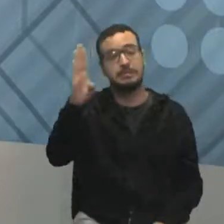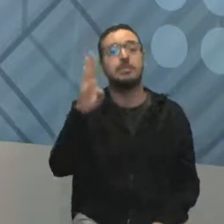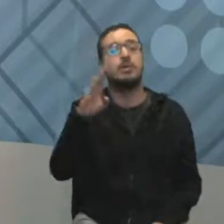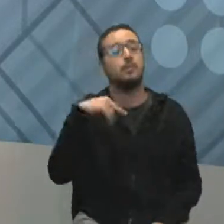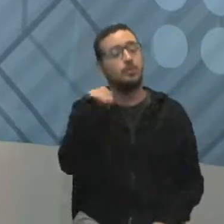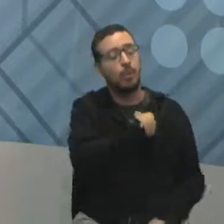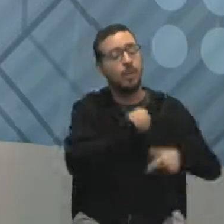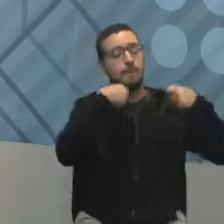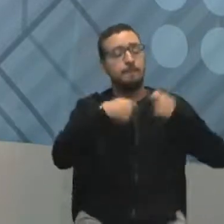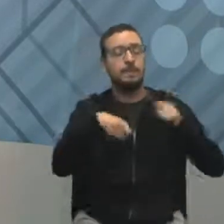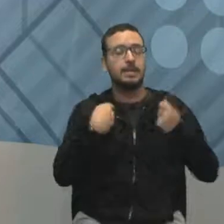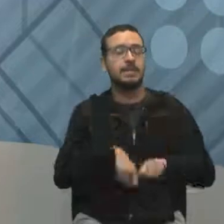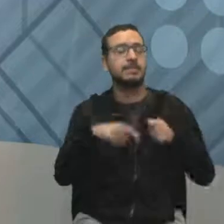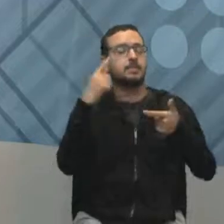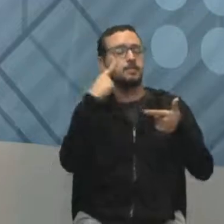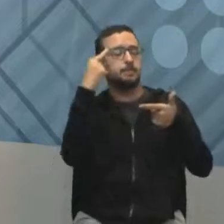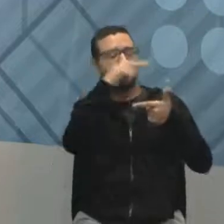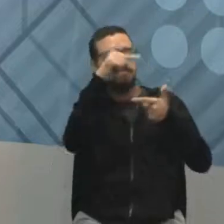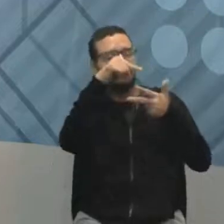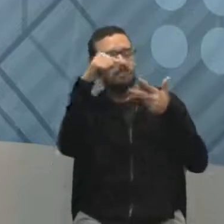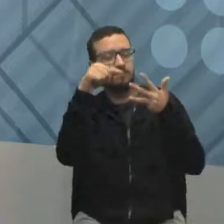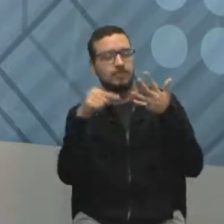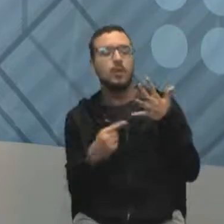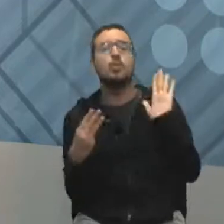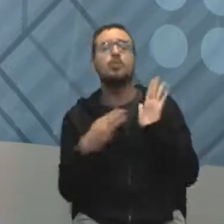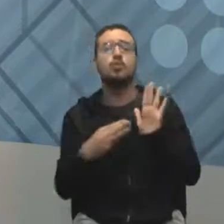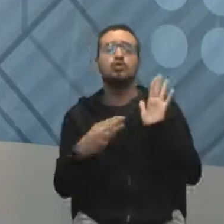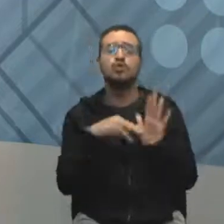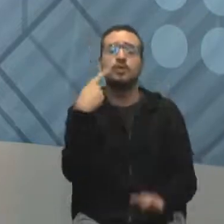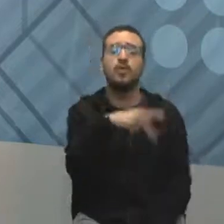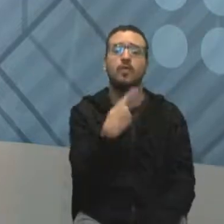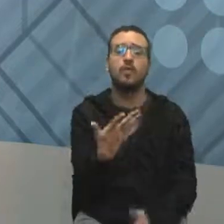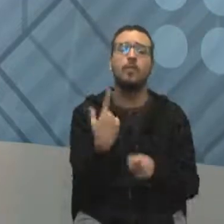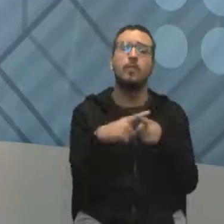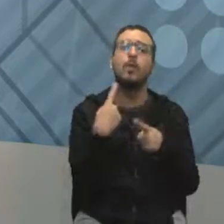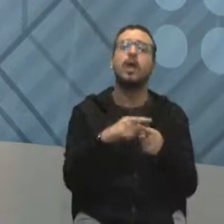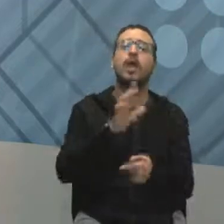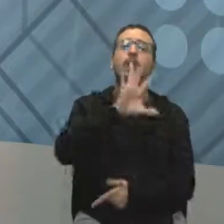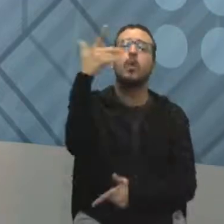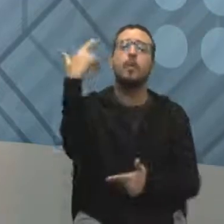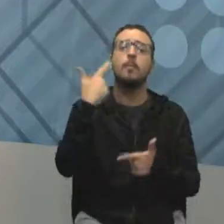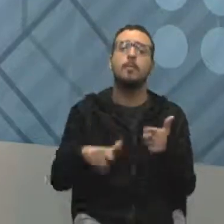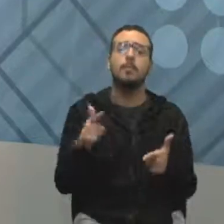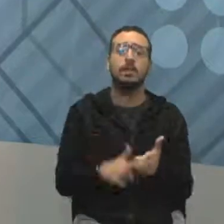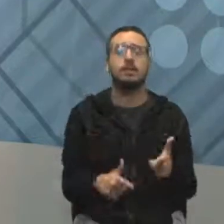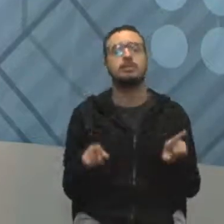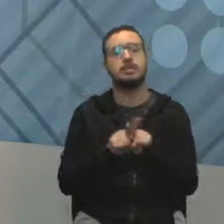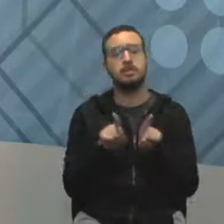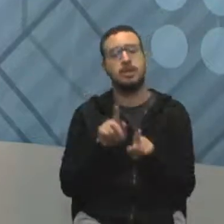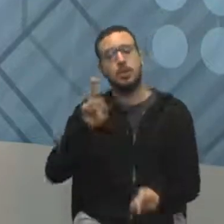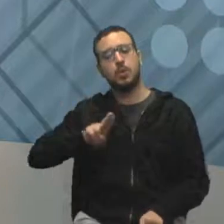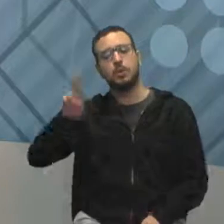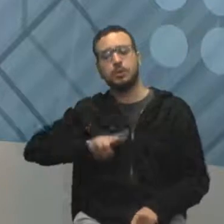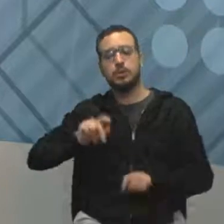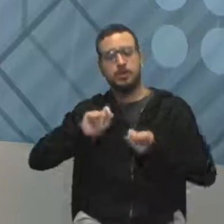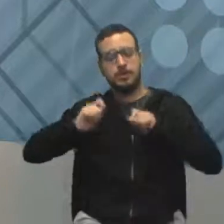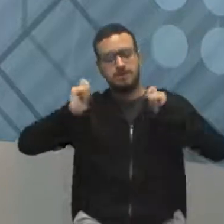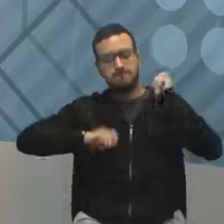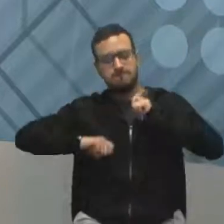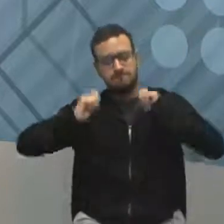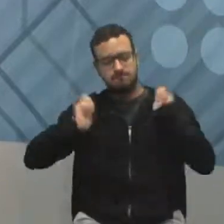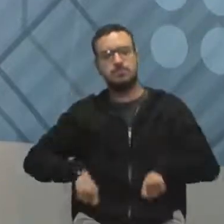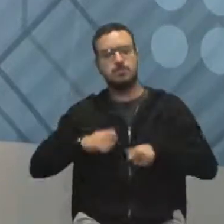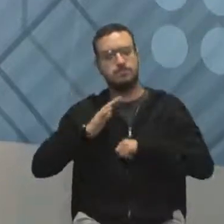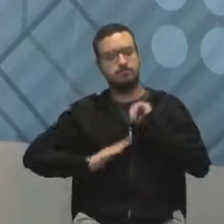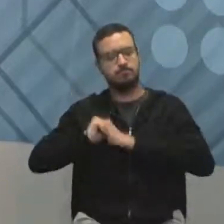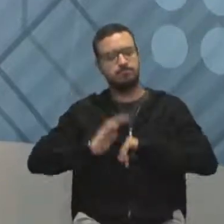precisamos identificar a causa desses problemas e através do gerenciamento de projetos e através do seu desempenho resolver